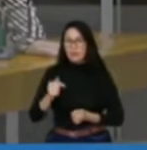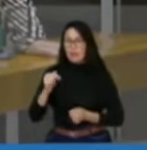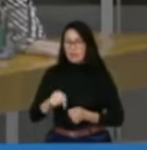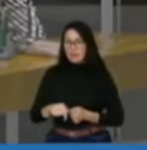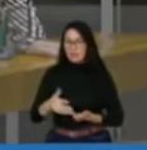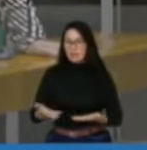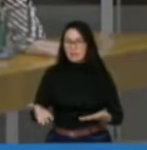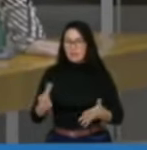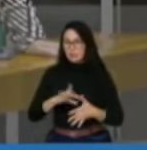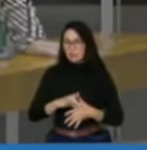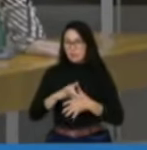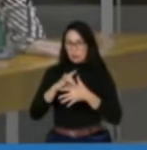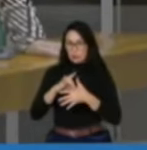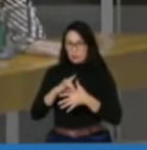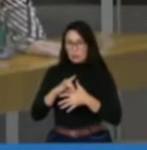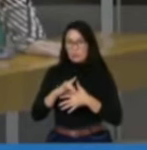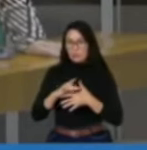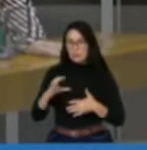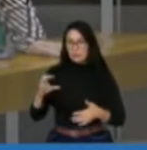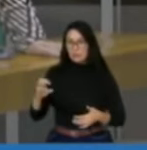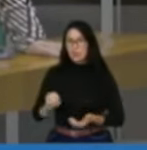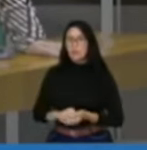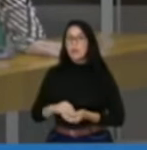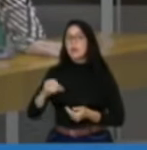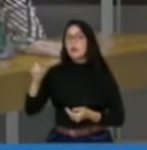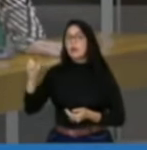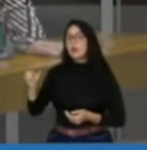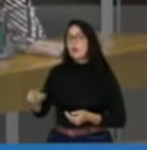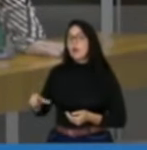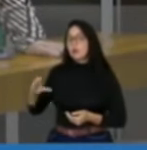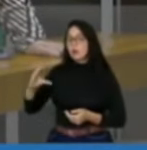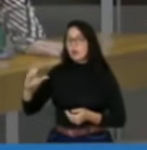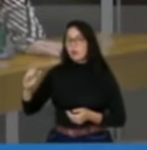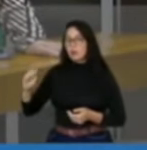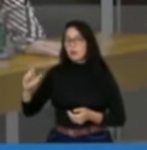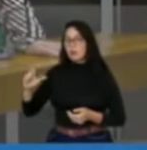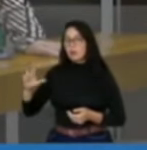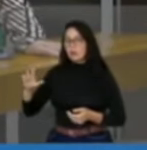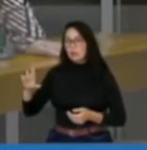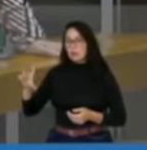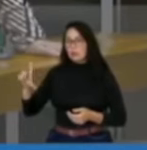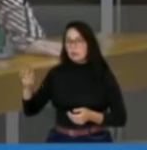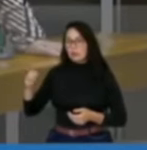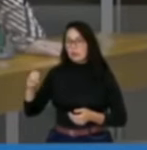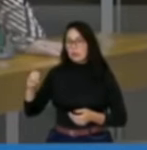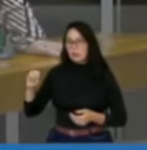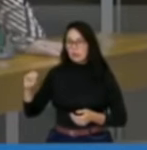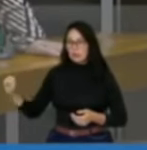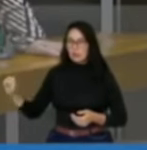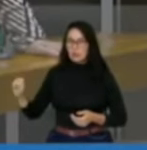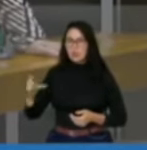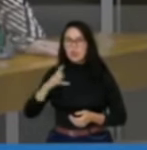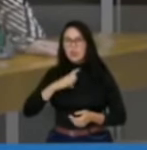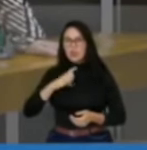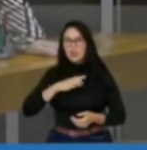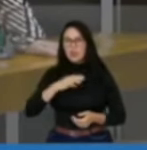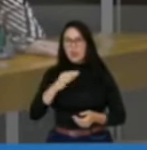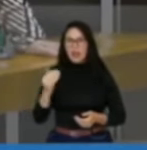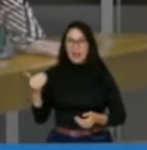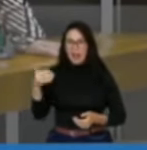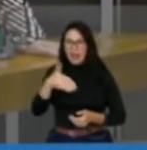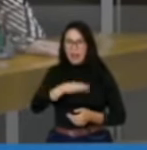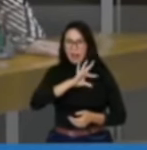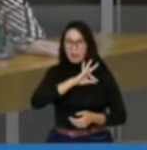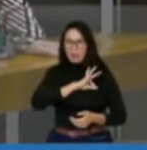nosso líder da oposição passado Carlos Jordi foi duramente perseguido e teve a Polícia Federal na sua casa de uma forma completamente irregular